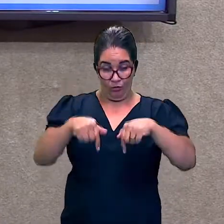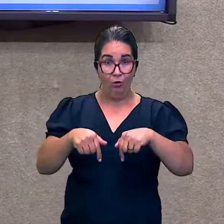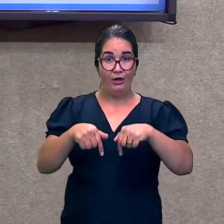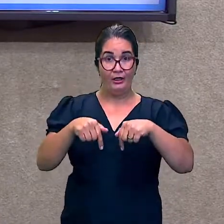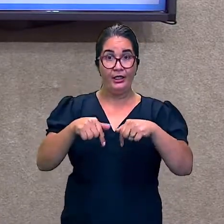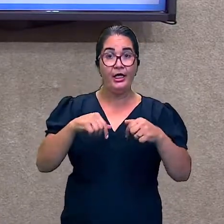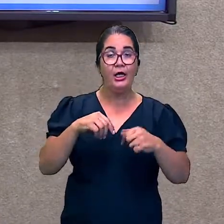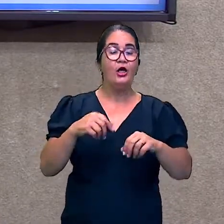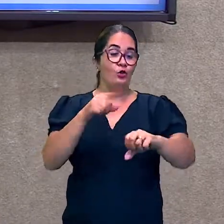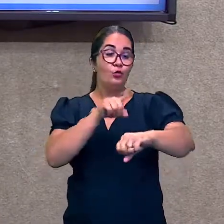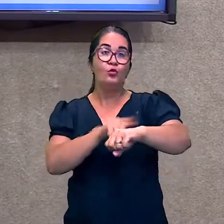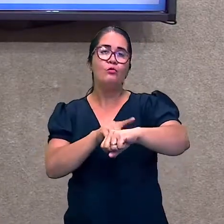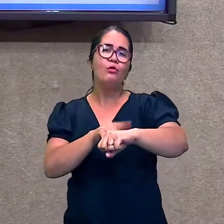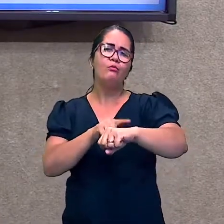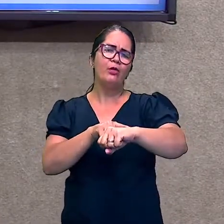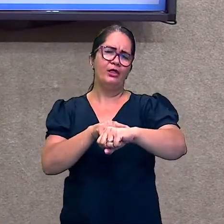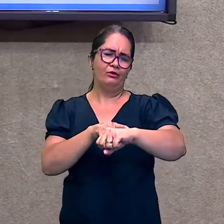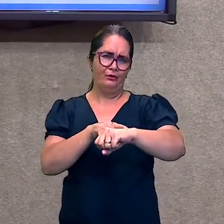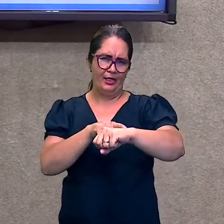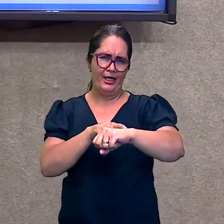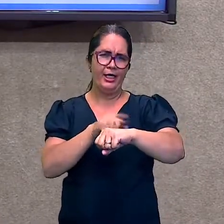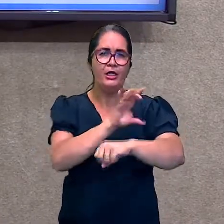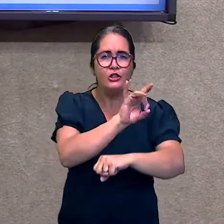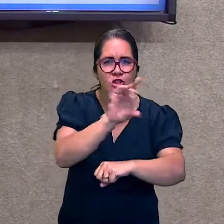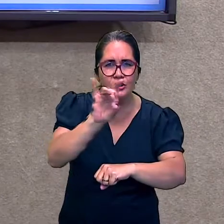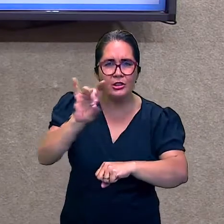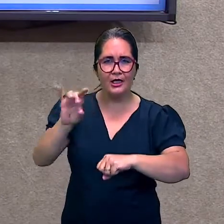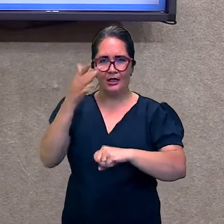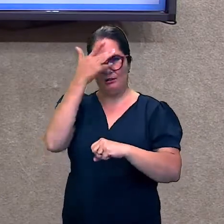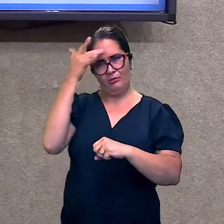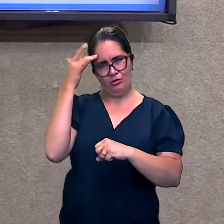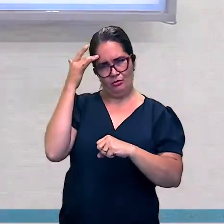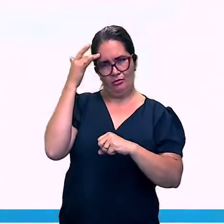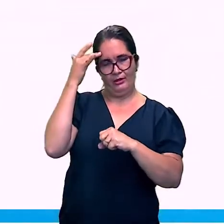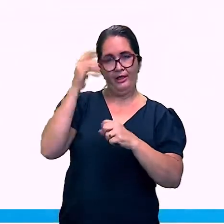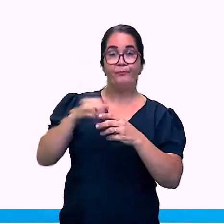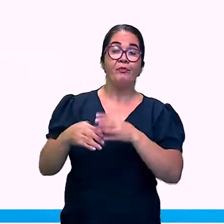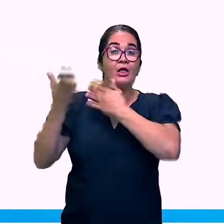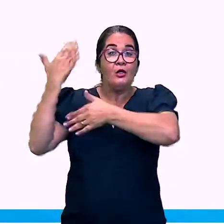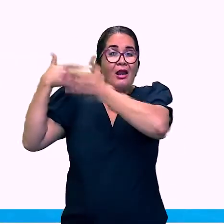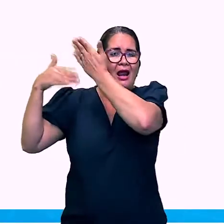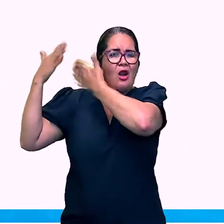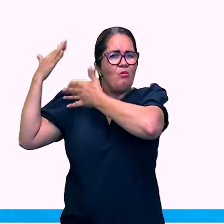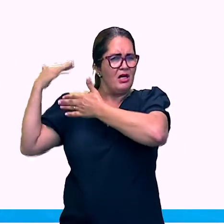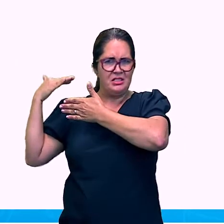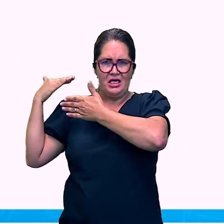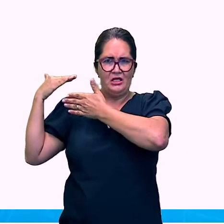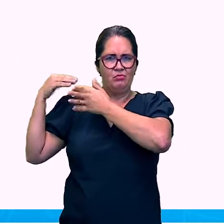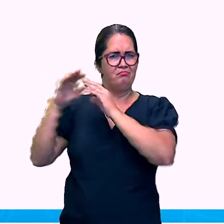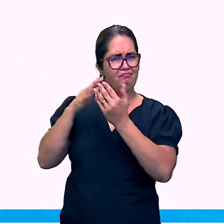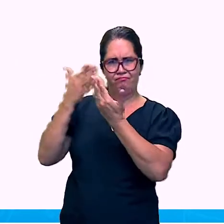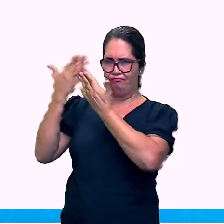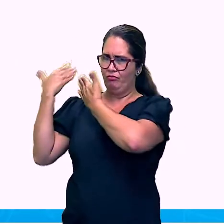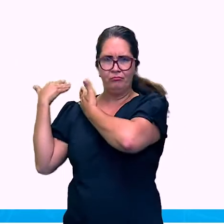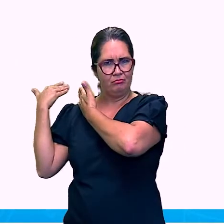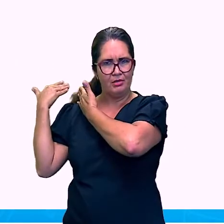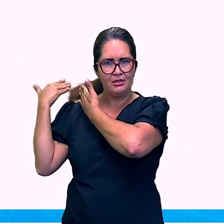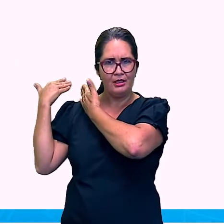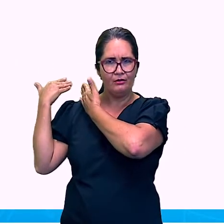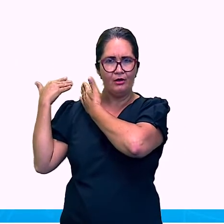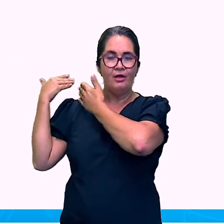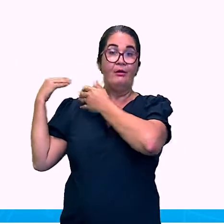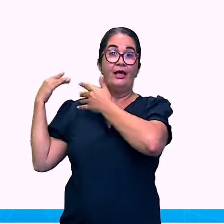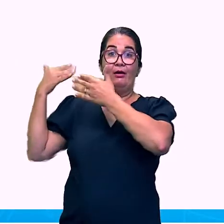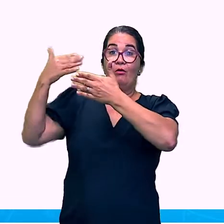valores dado pelo pensamento medieval. O renascimento estava situado num